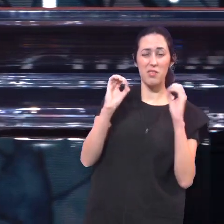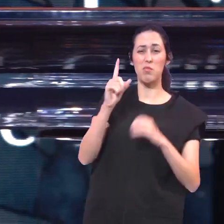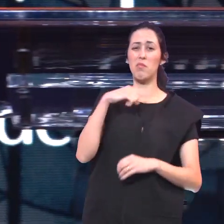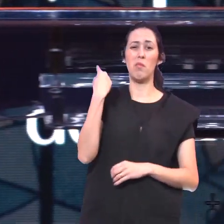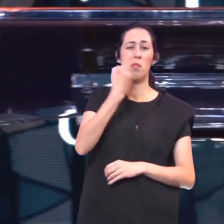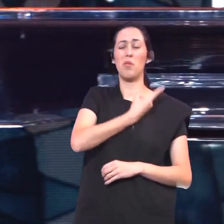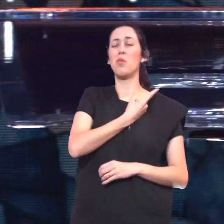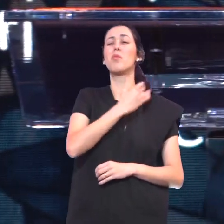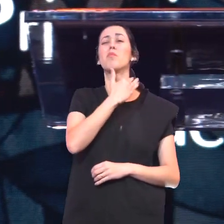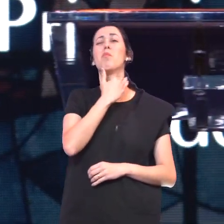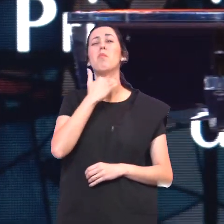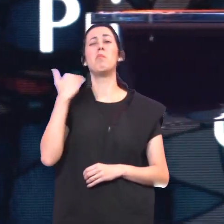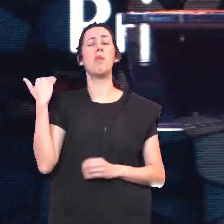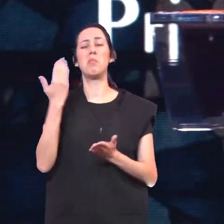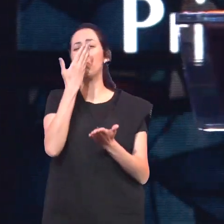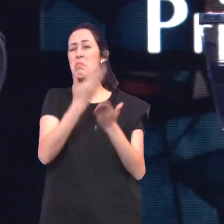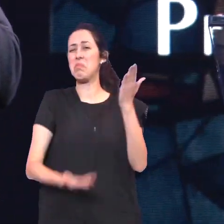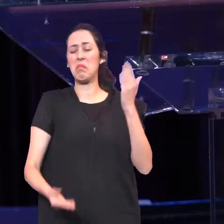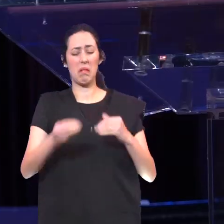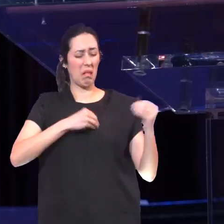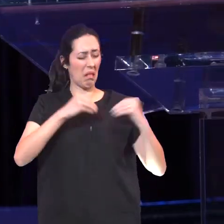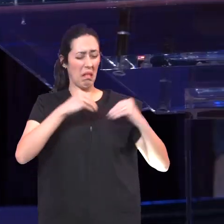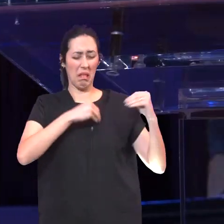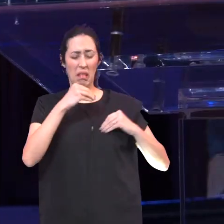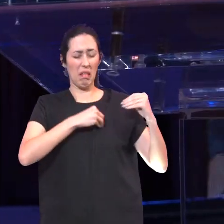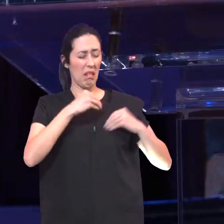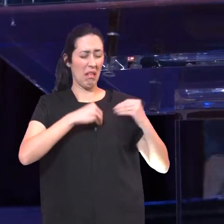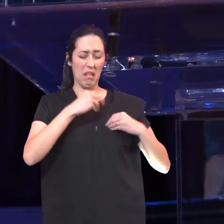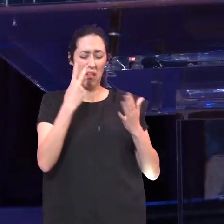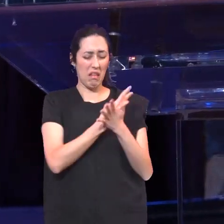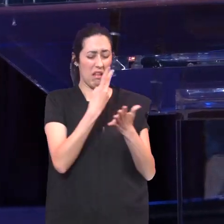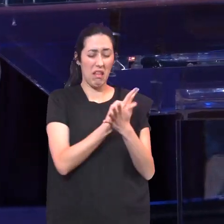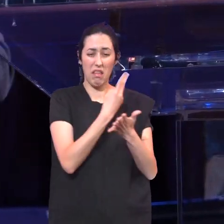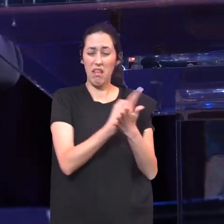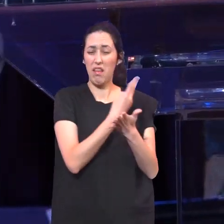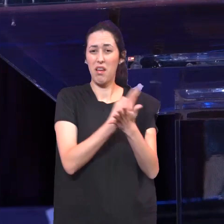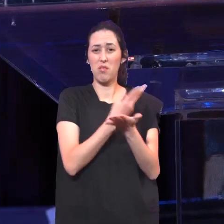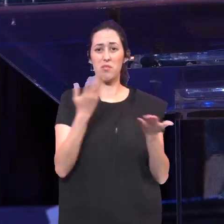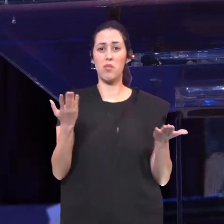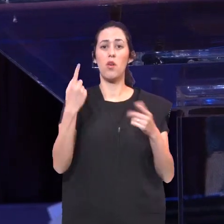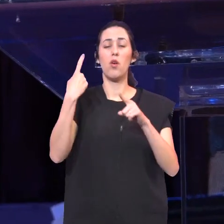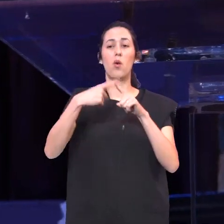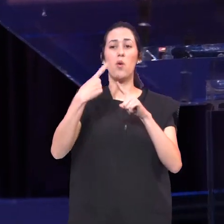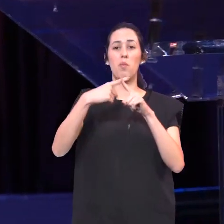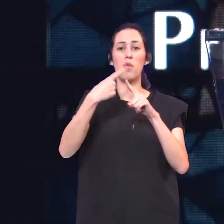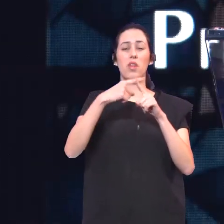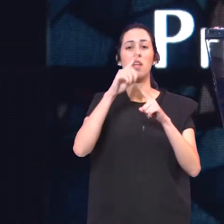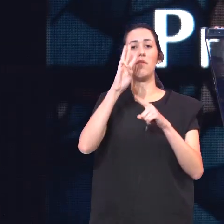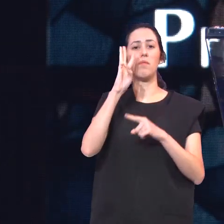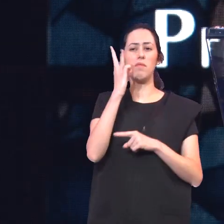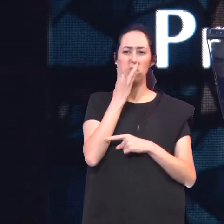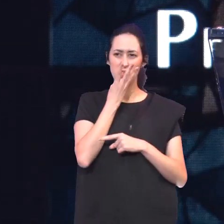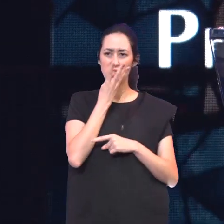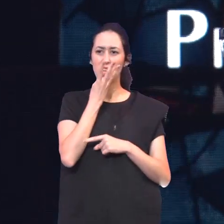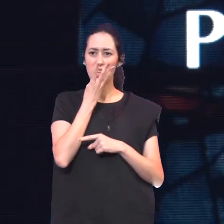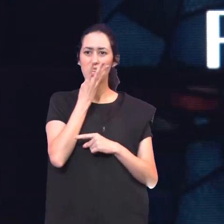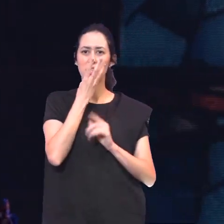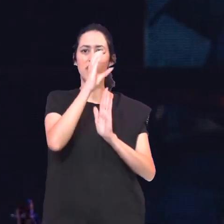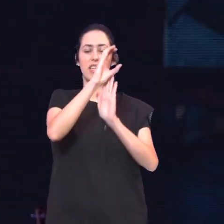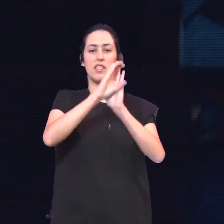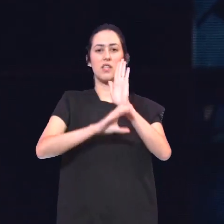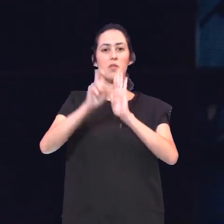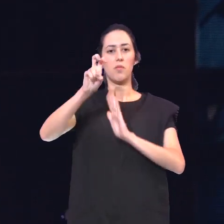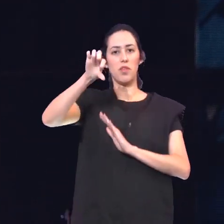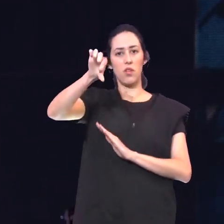estaríamos Mortos Em nossos pecados E em nossos delitos Porque Isaías 59 2 Diz que